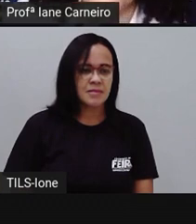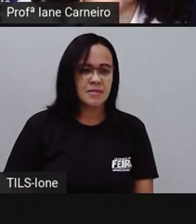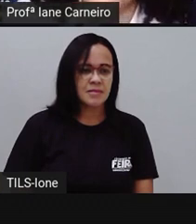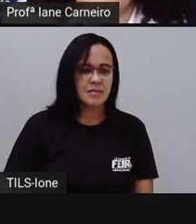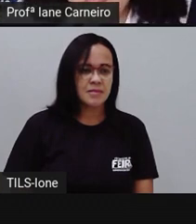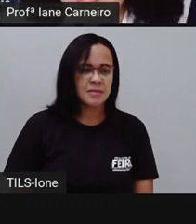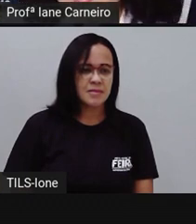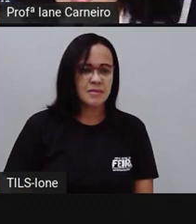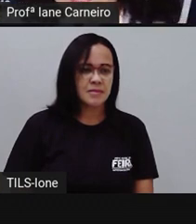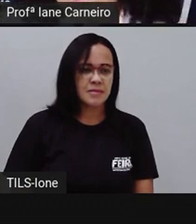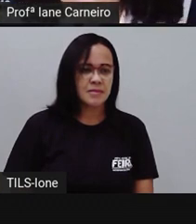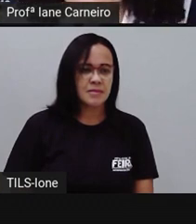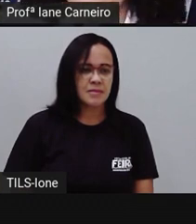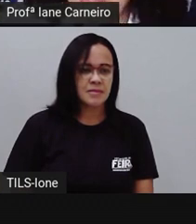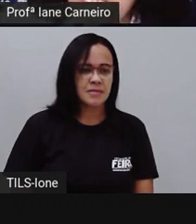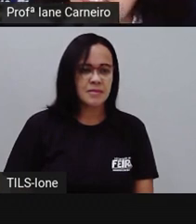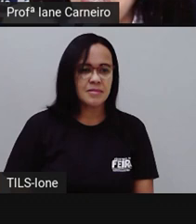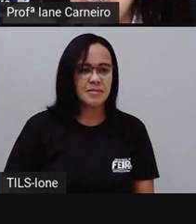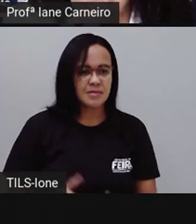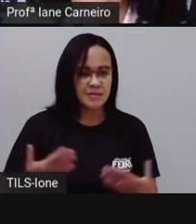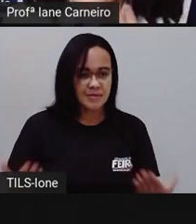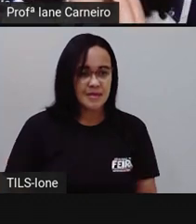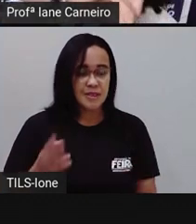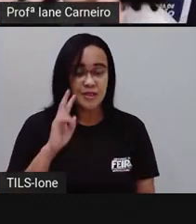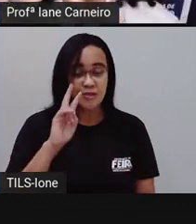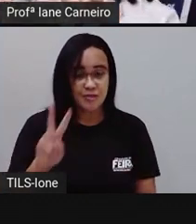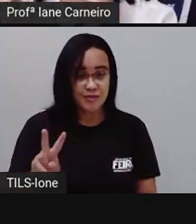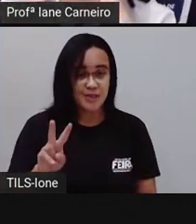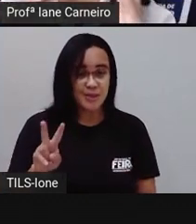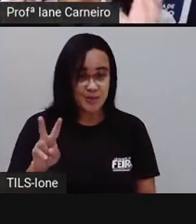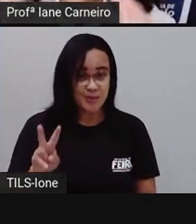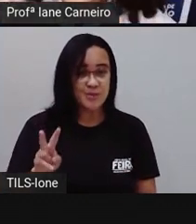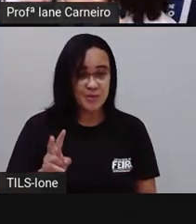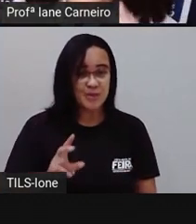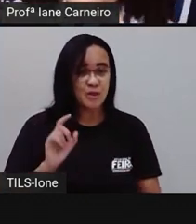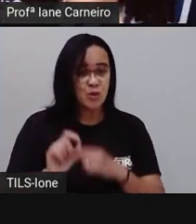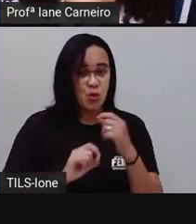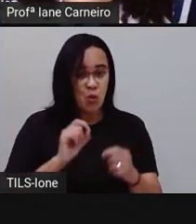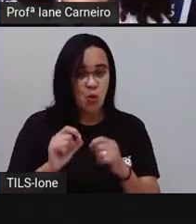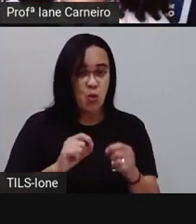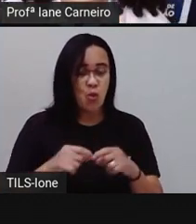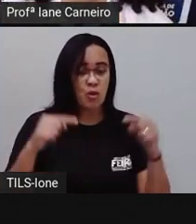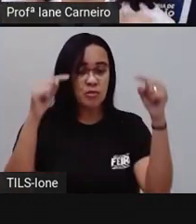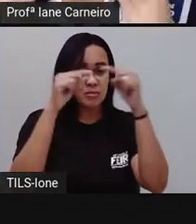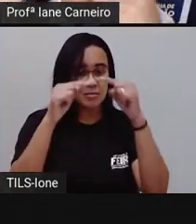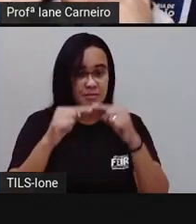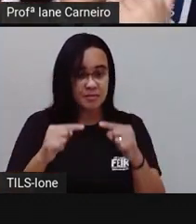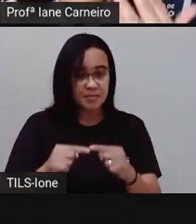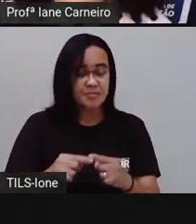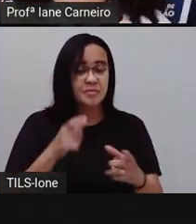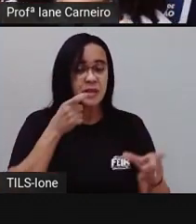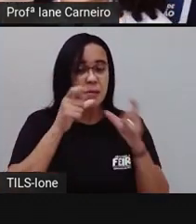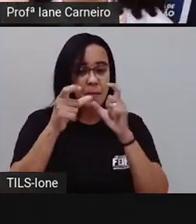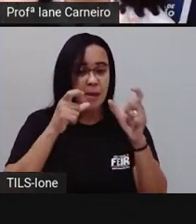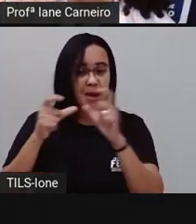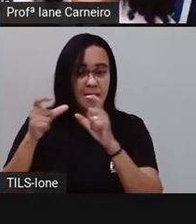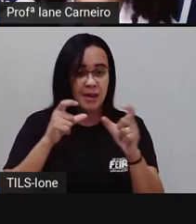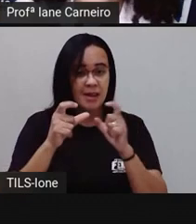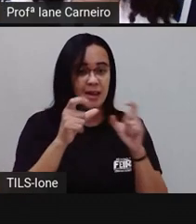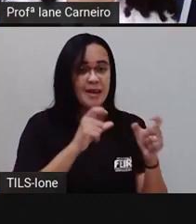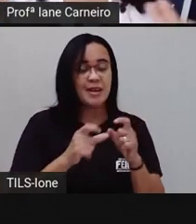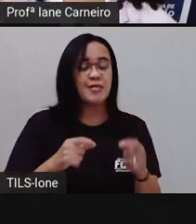aos nossos olhares. Viram como é, né? Tem todas as palavras, elas vão